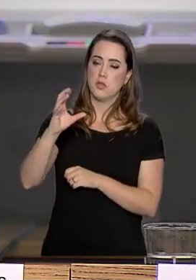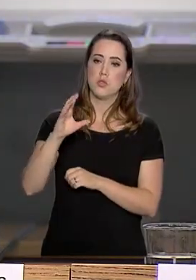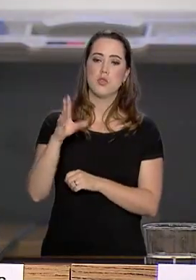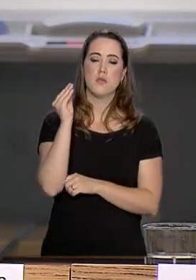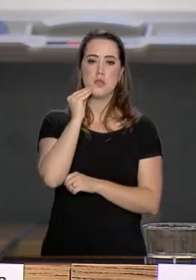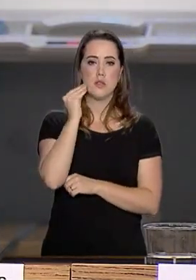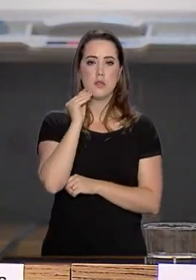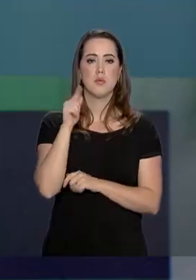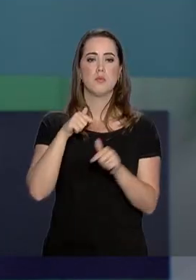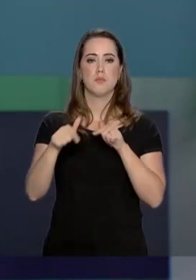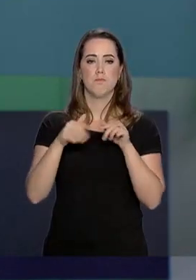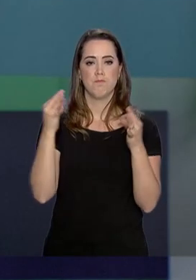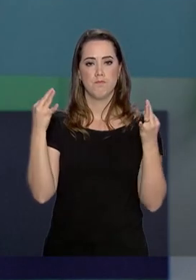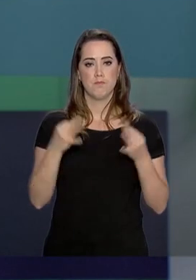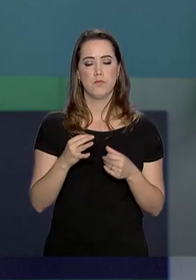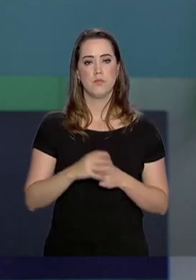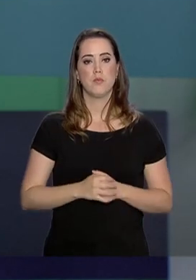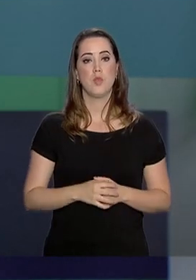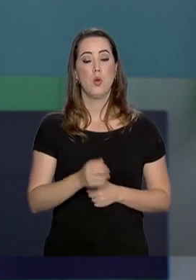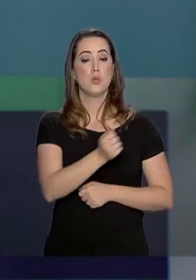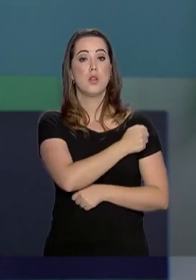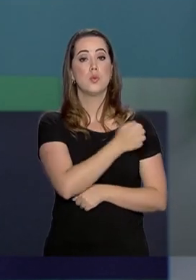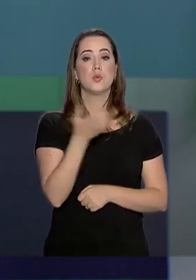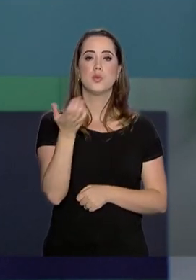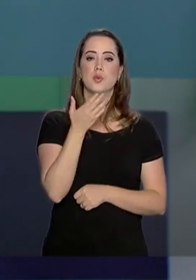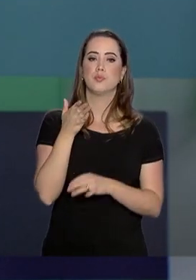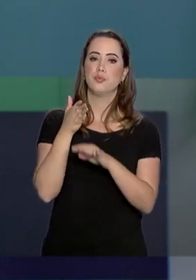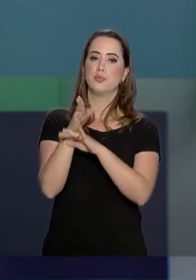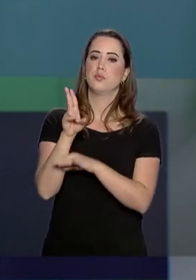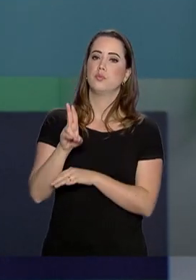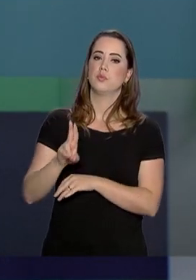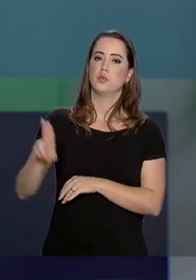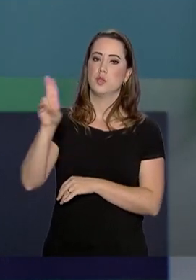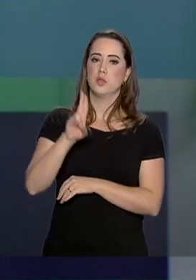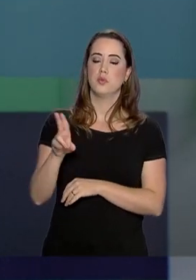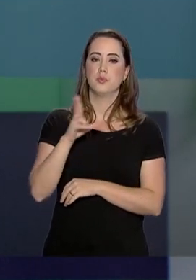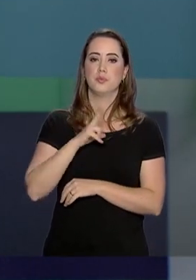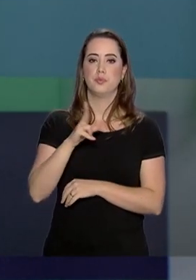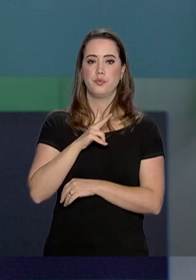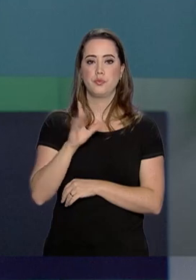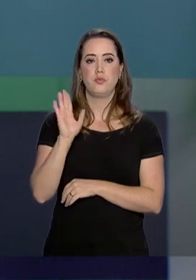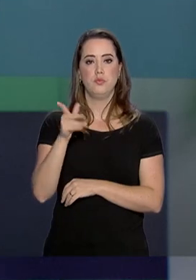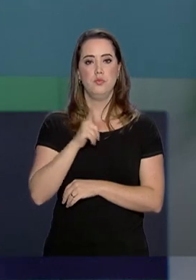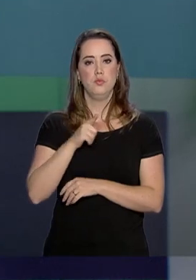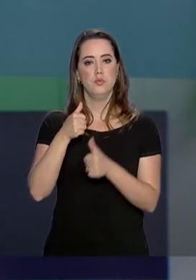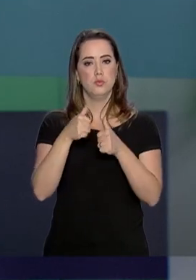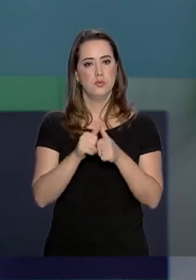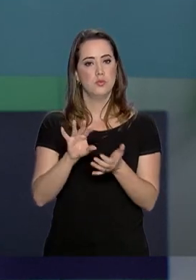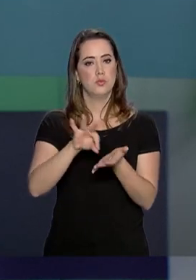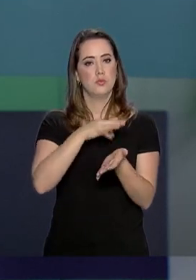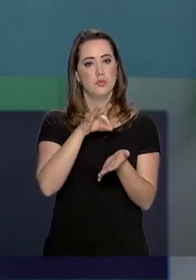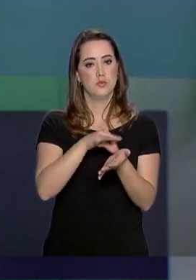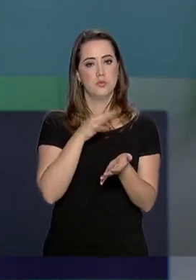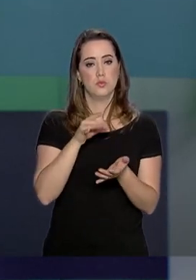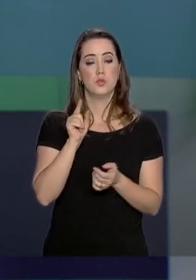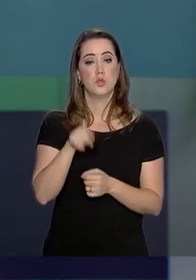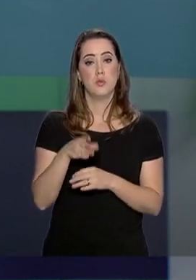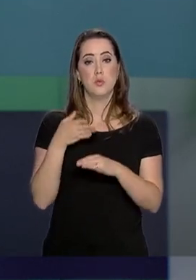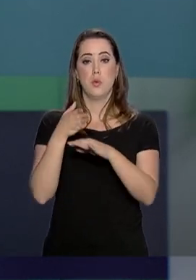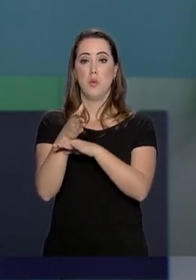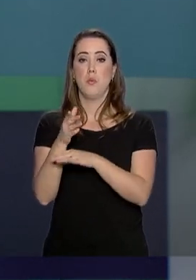técnicos para trabalhar. Os estudantes que querem uma vaga em universidade particular ou que já estejam